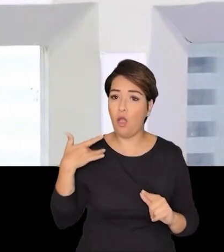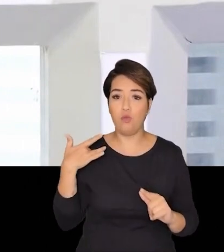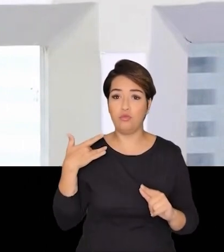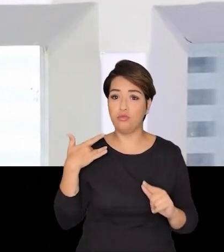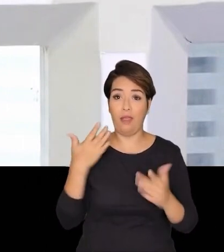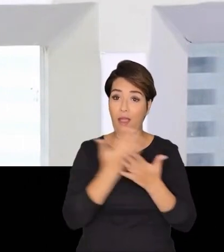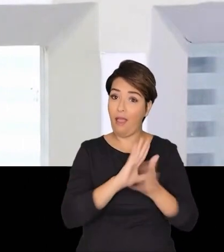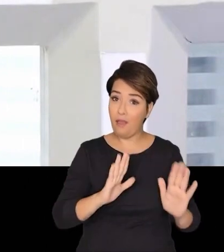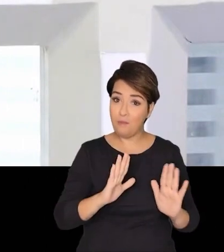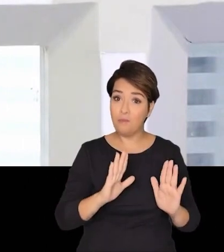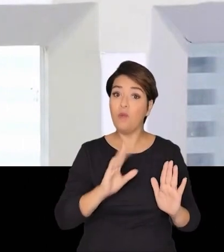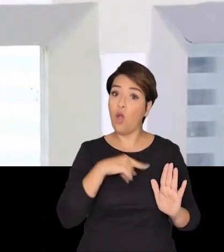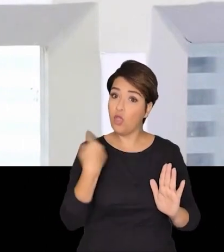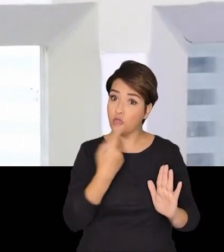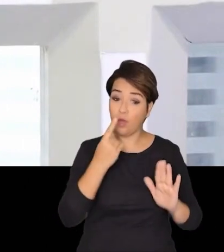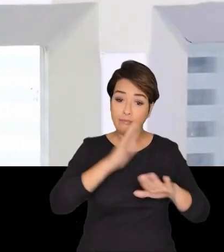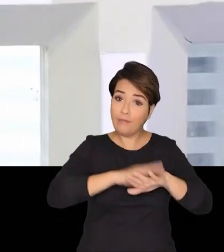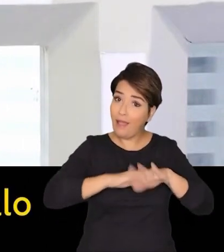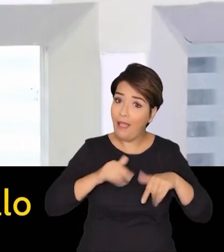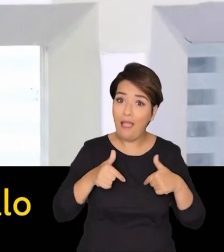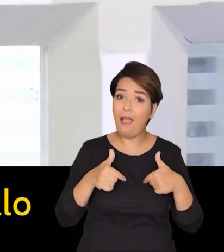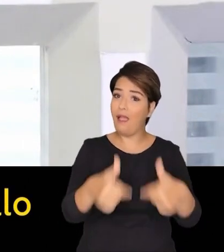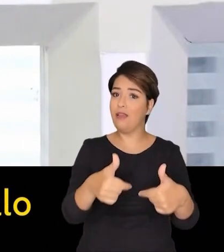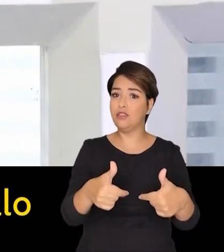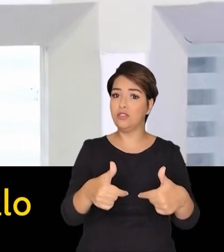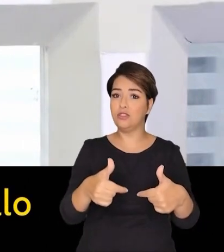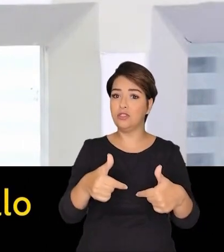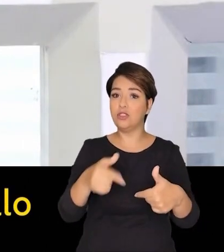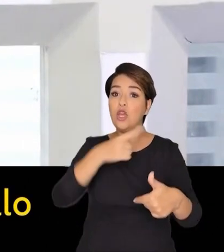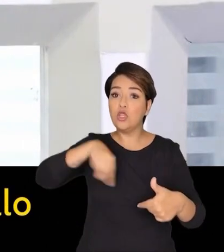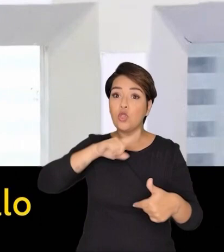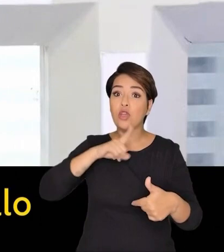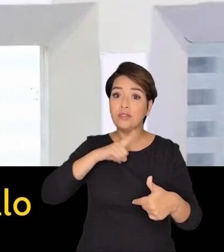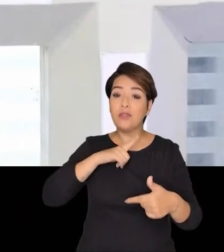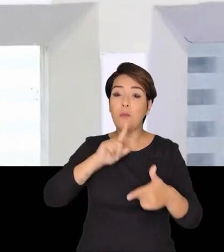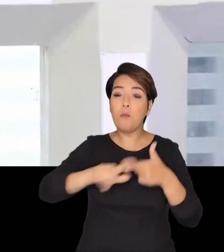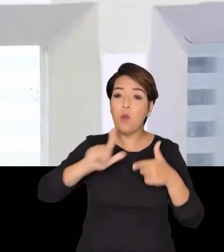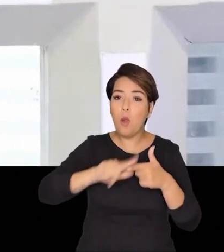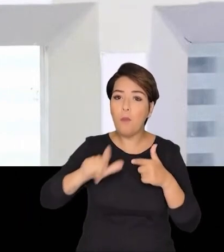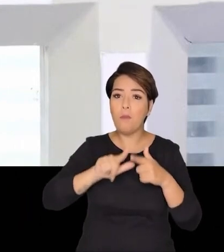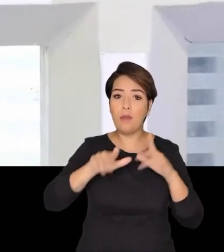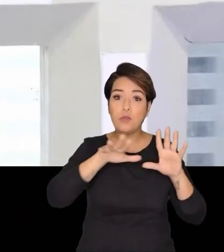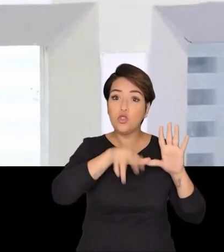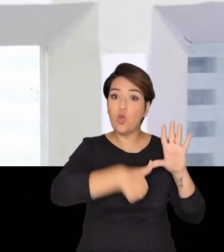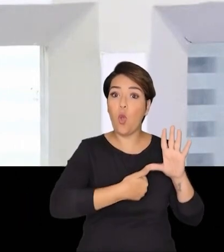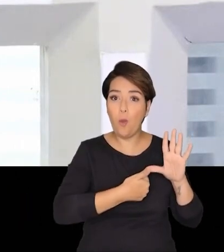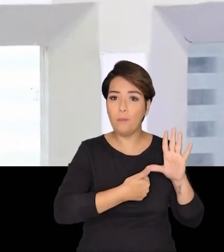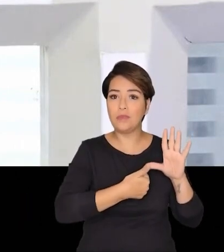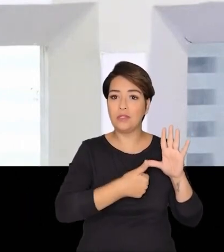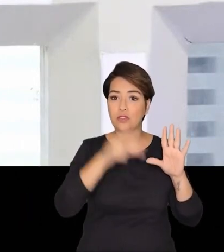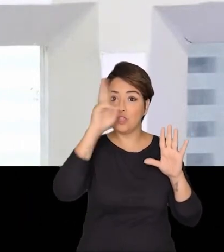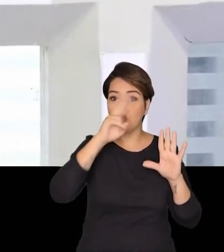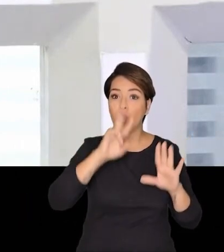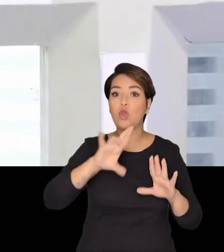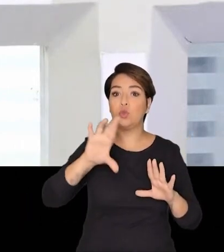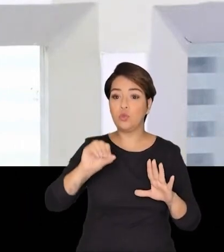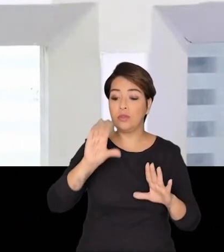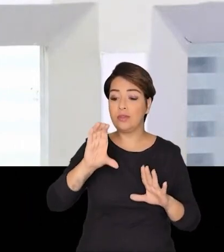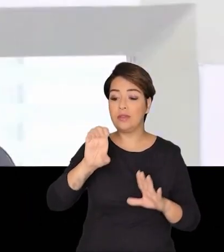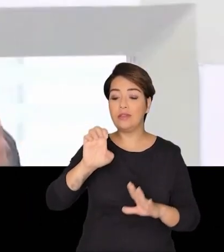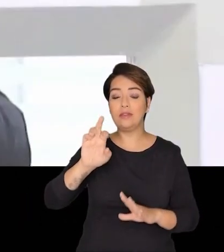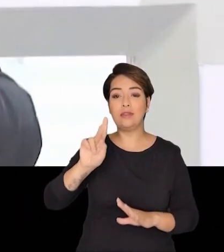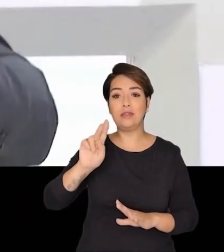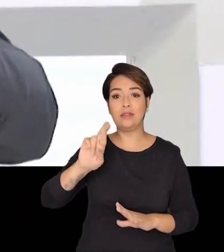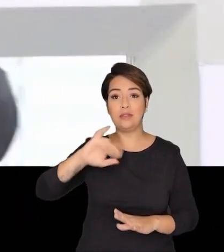a máfia política e são eles que nós vamos derrotar nós estamos diante do maior escândalo de corrupção política da história do Rio de Janeiro é o